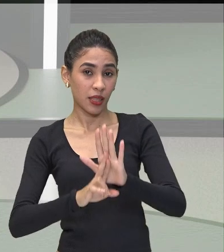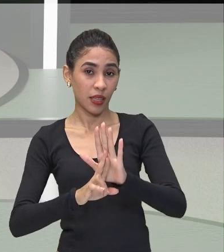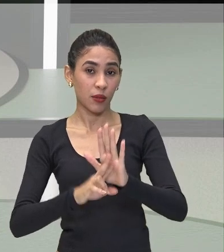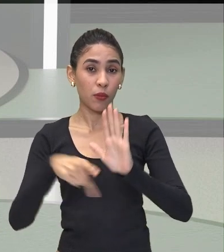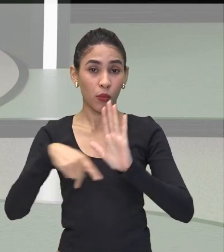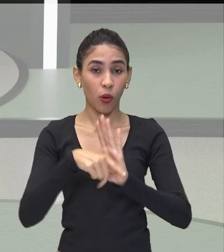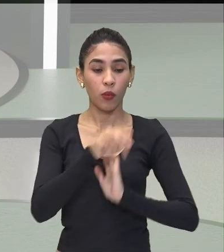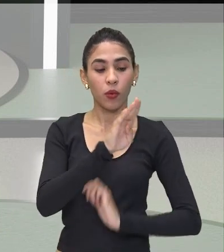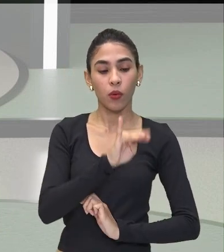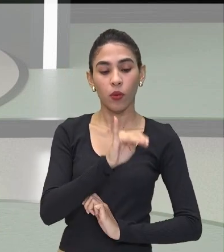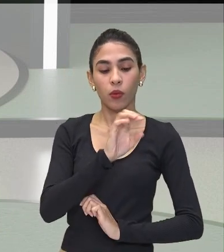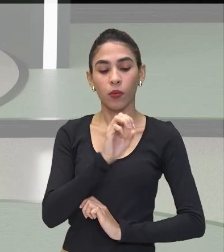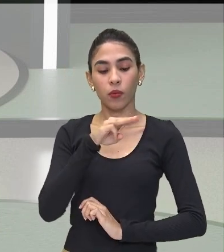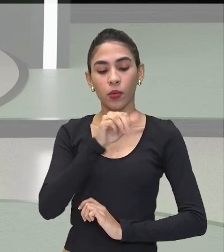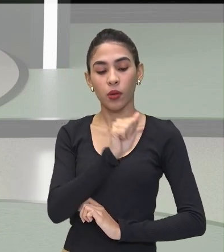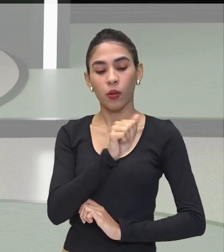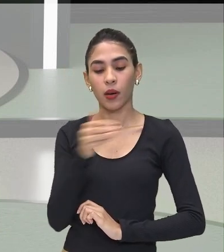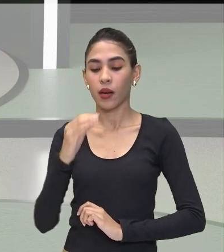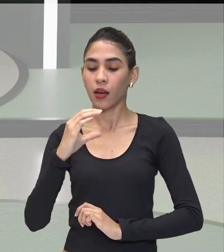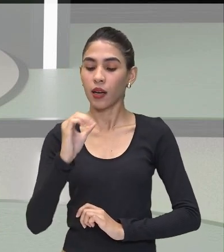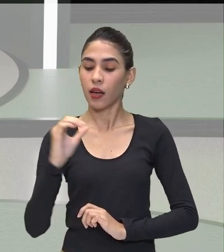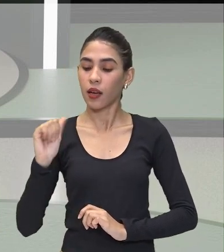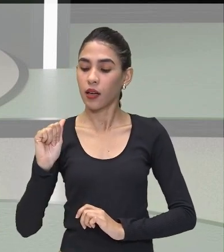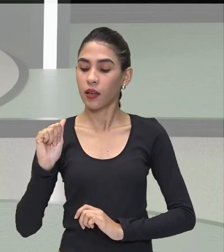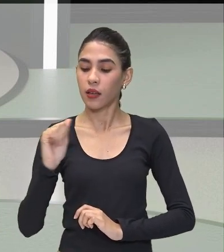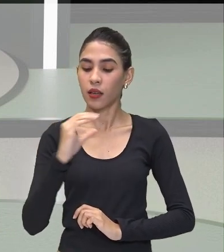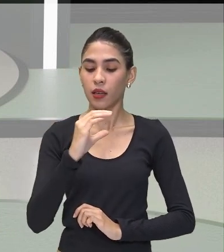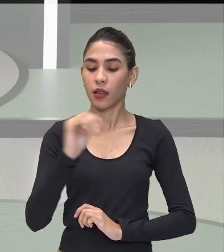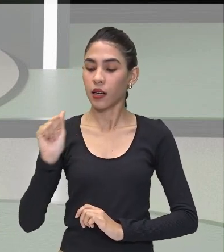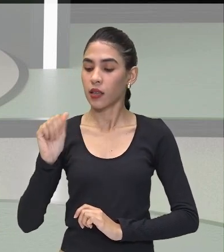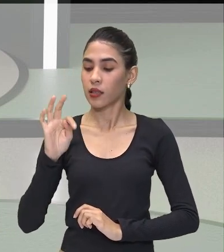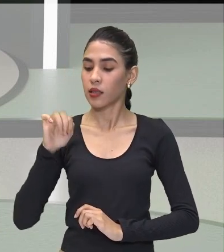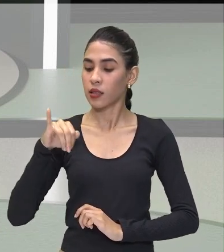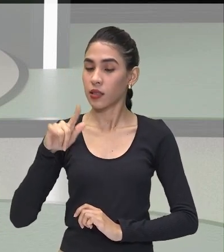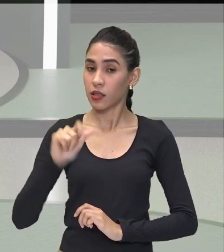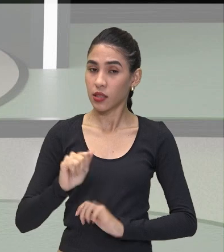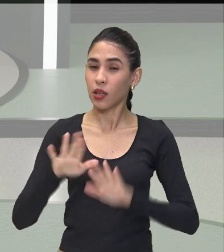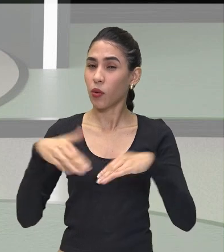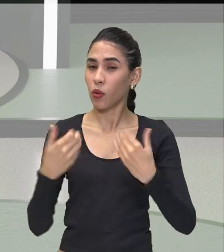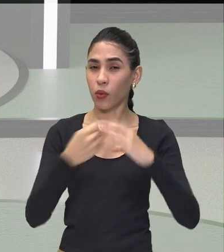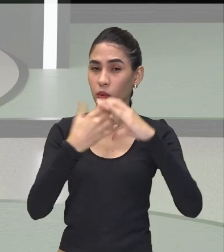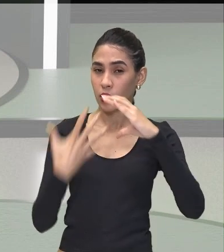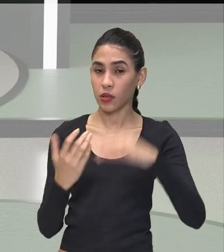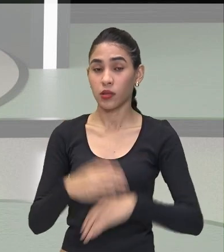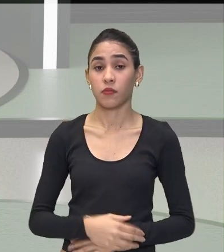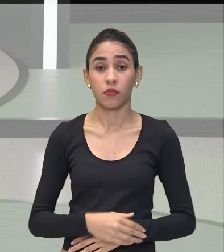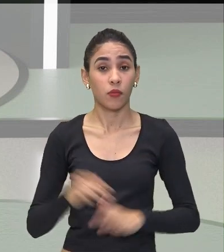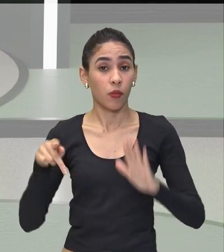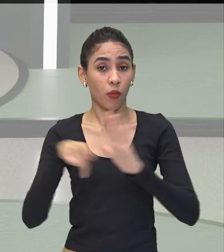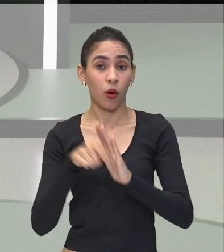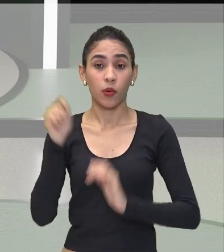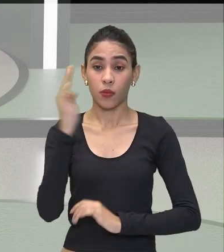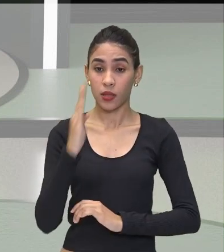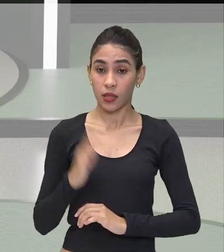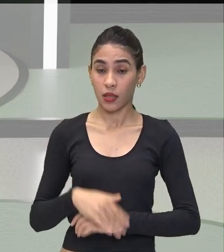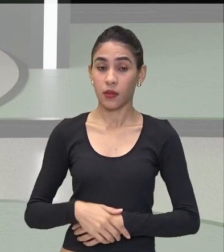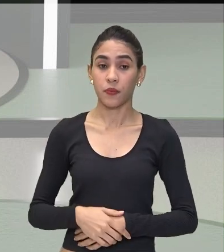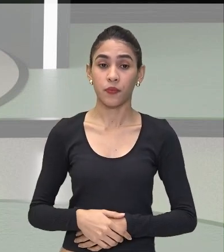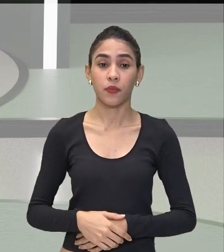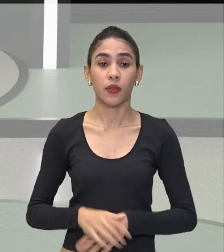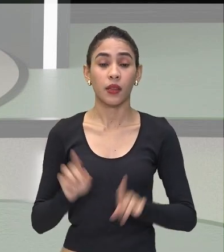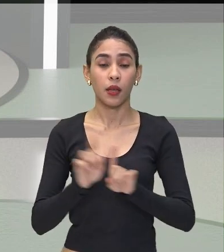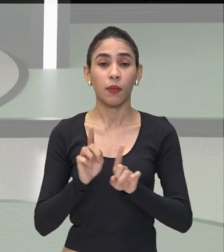Caatinga E quais são As características É o bioma Exclusivamente Brasileiro Ele apresenta Uma região